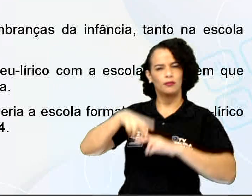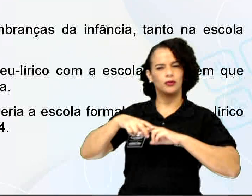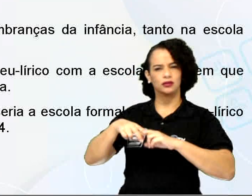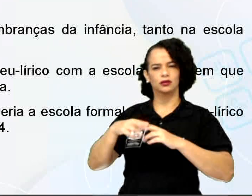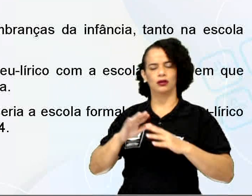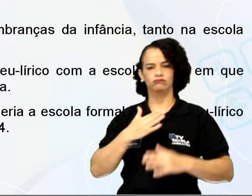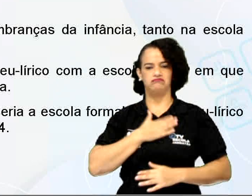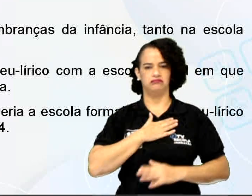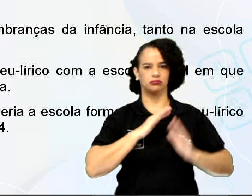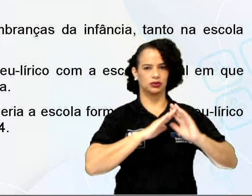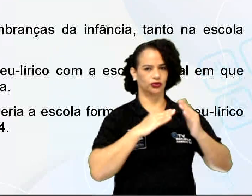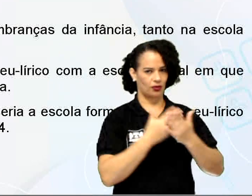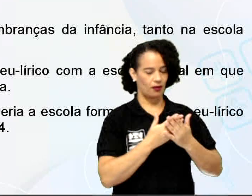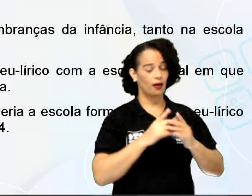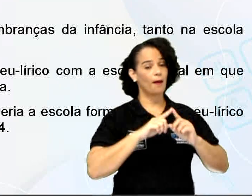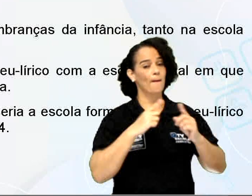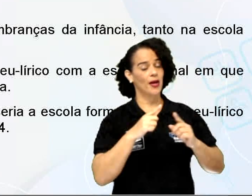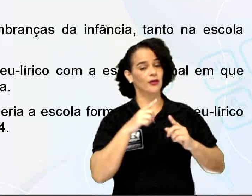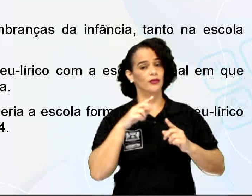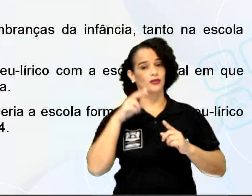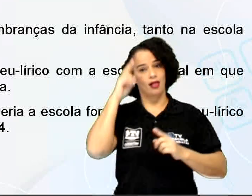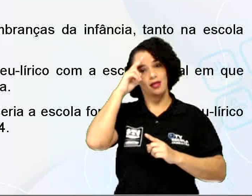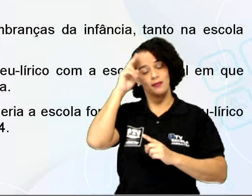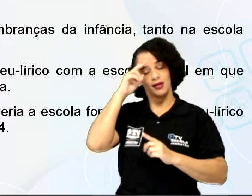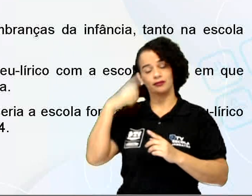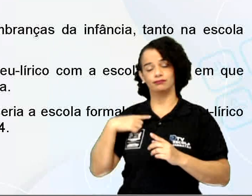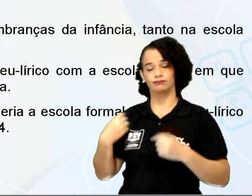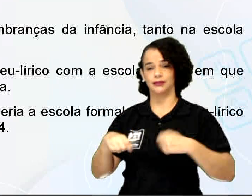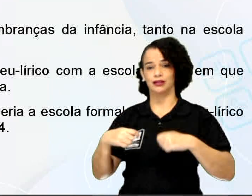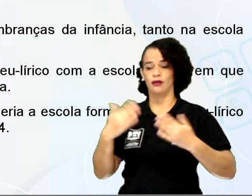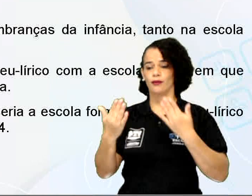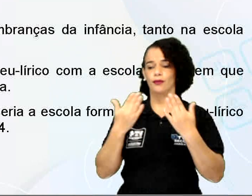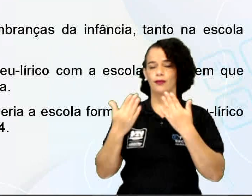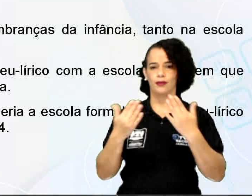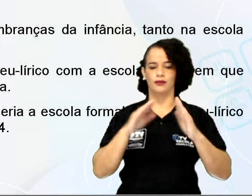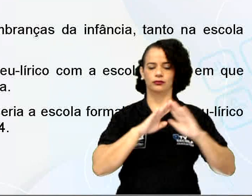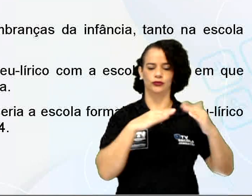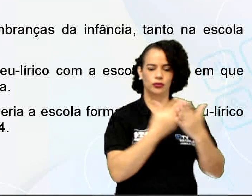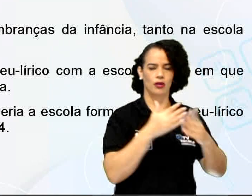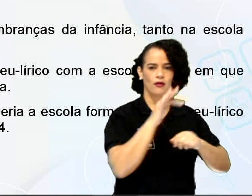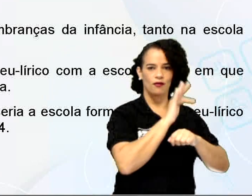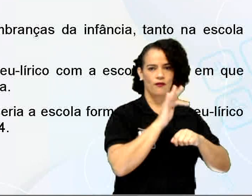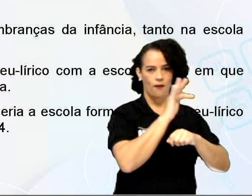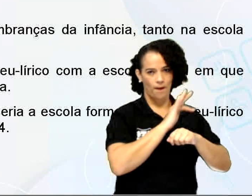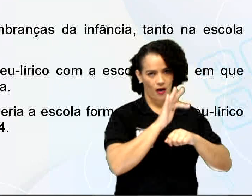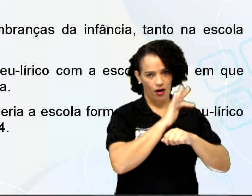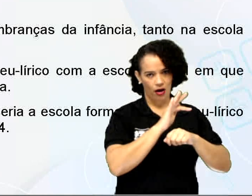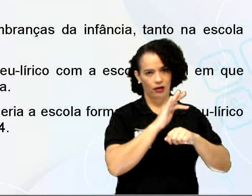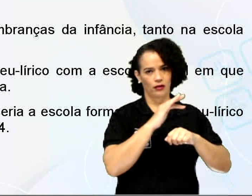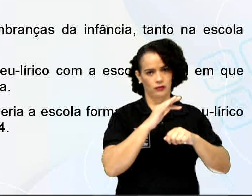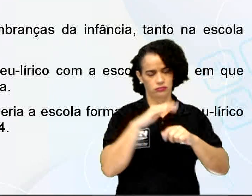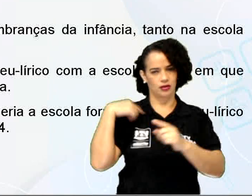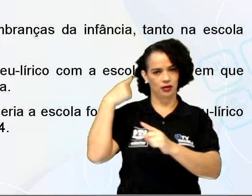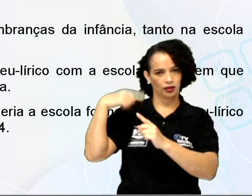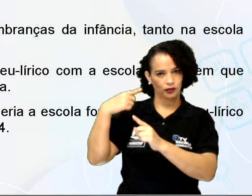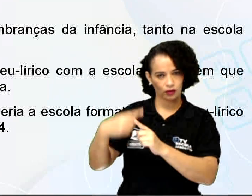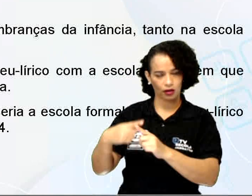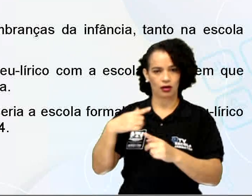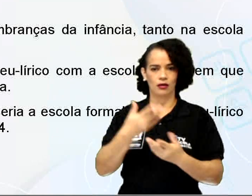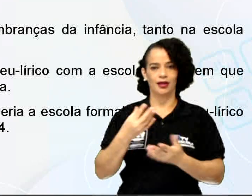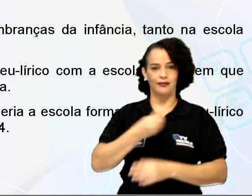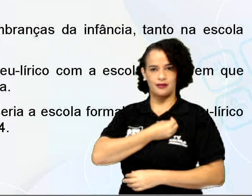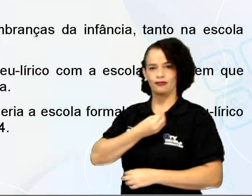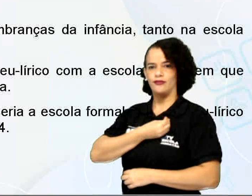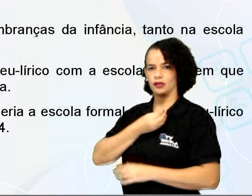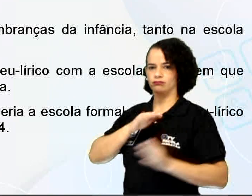minha escola? Mas vamos lembrar, gente, que tem essa comparação constante entre a escola formal, a tradicional, e aquela escola da vida,